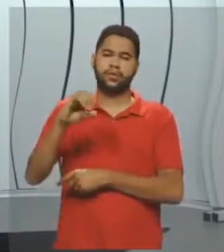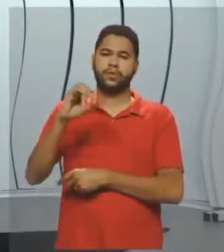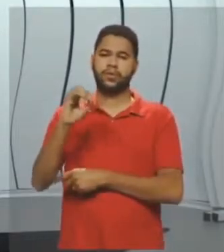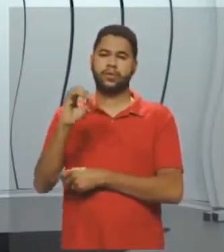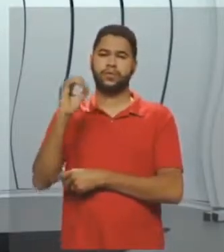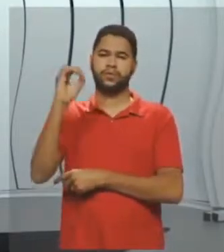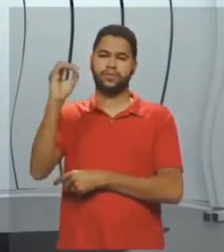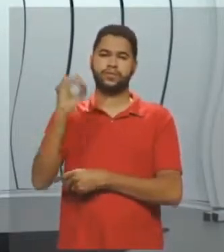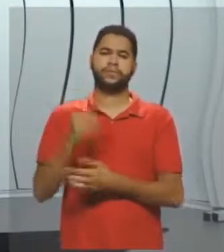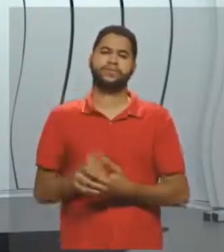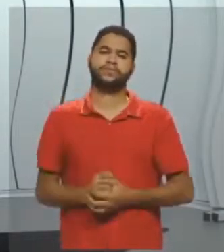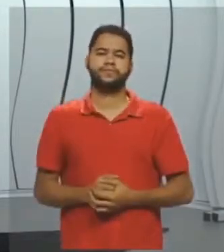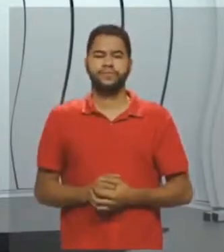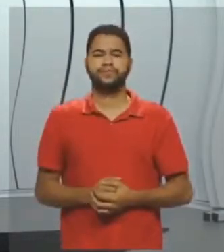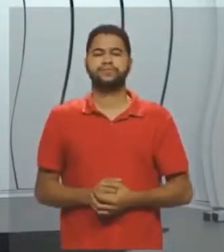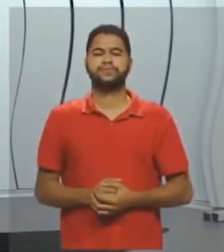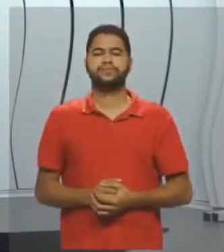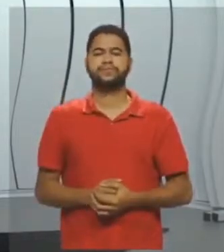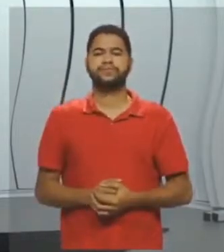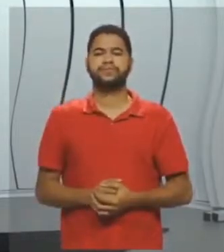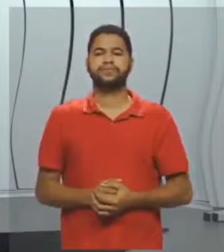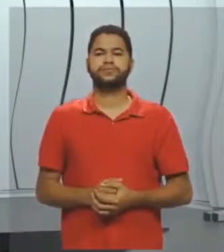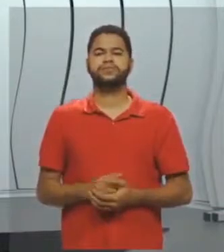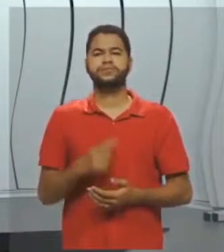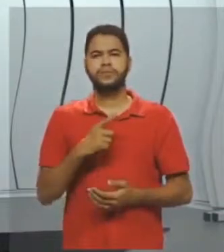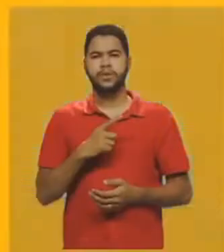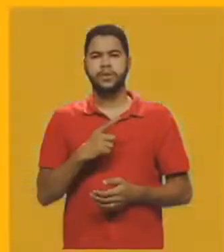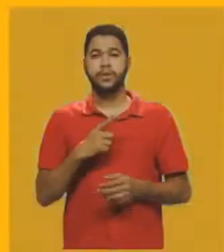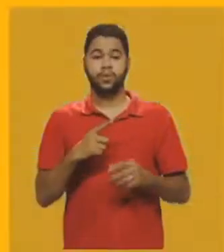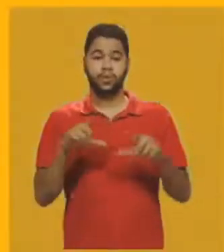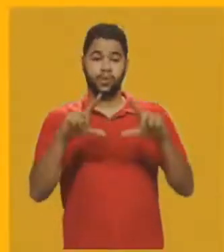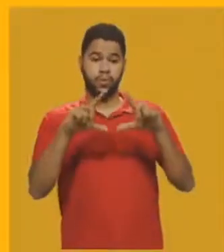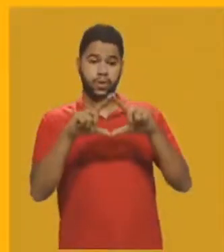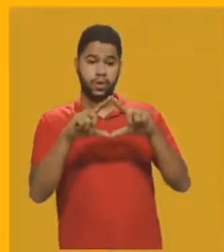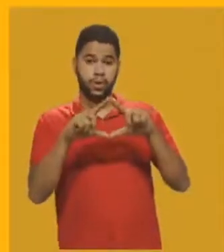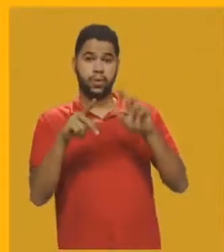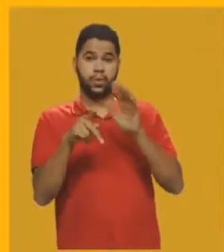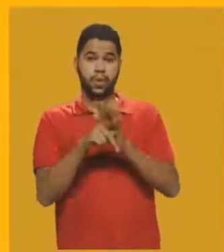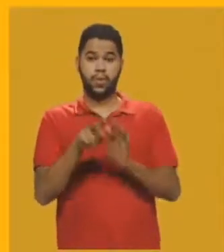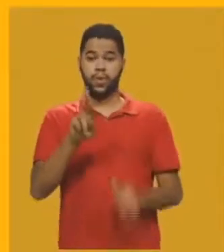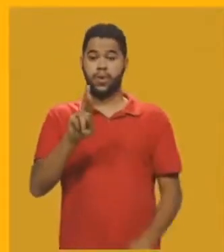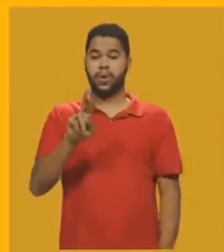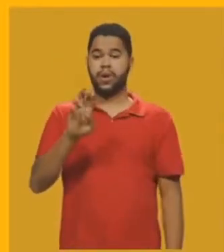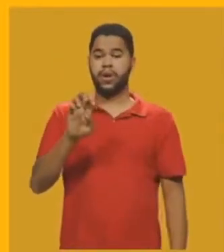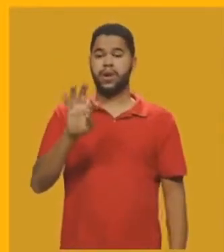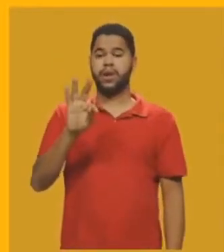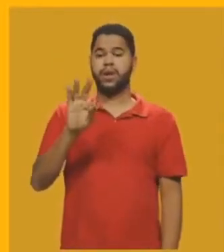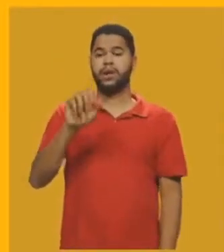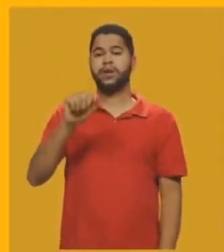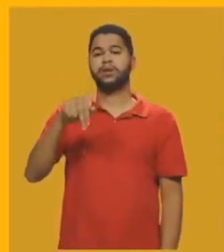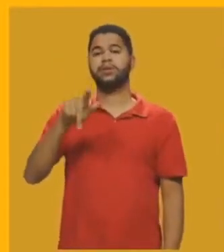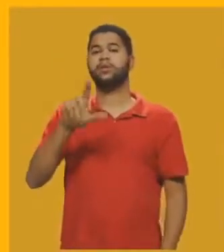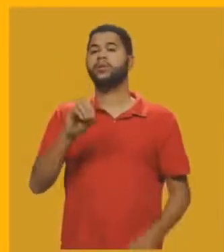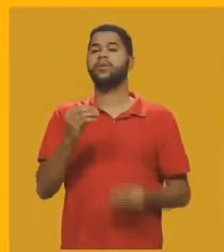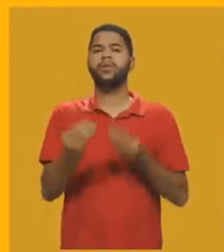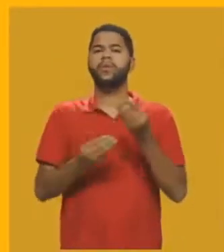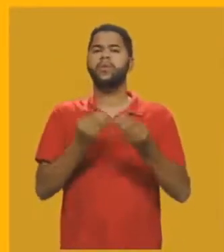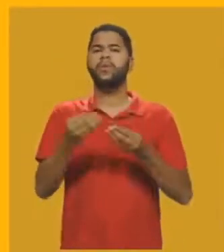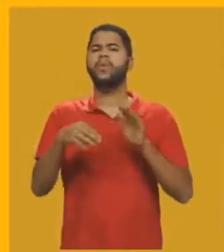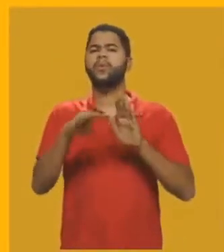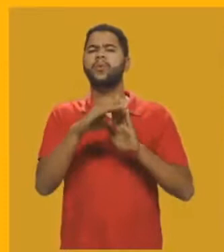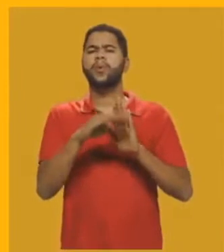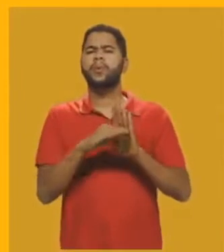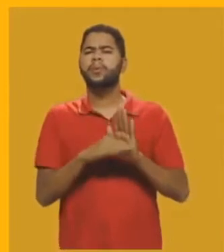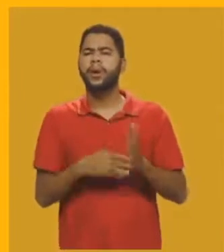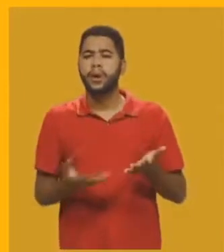90 graus, né? Então, se eu tenho um triângulo retângulo, como que eu classifico o triângulo retângulo,